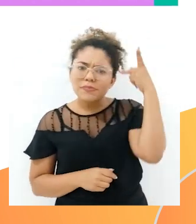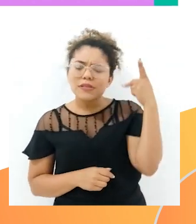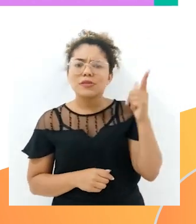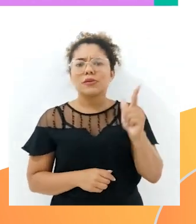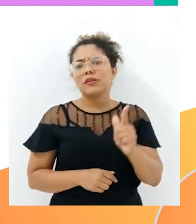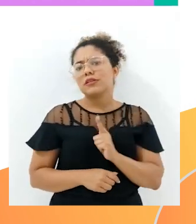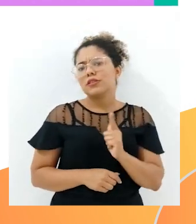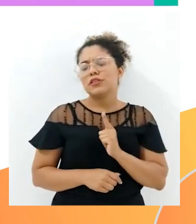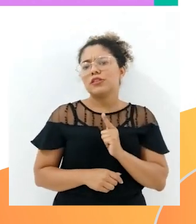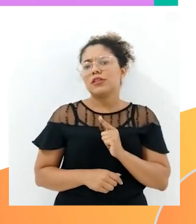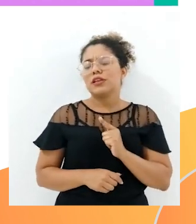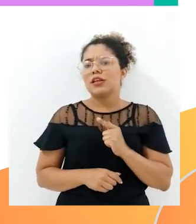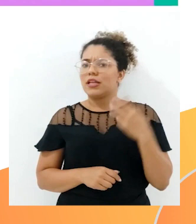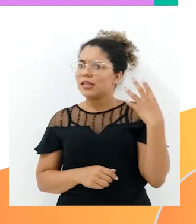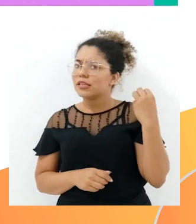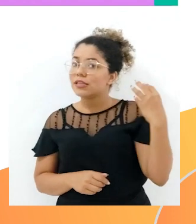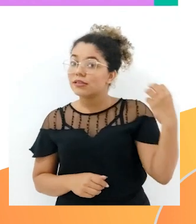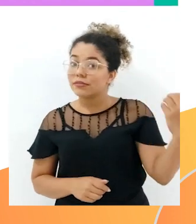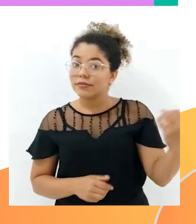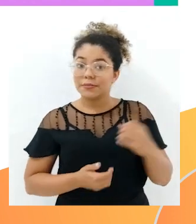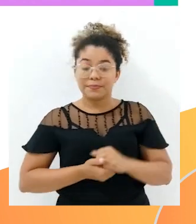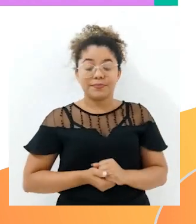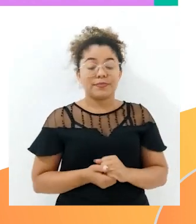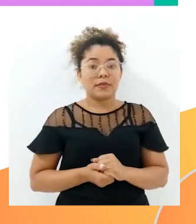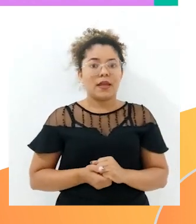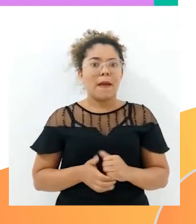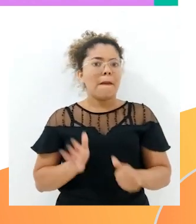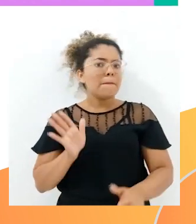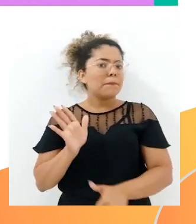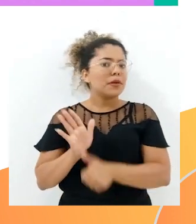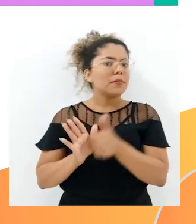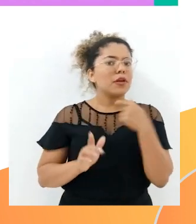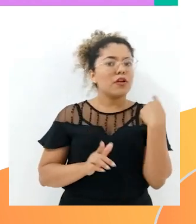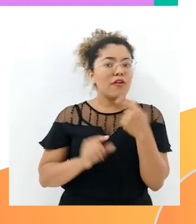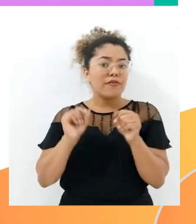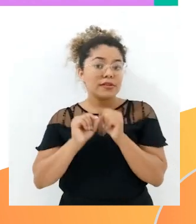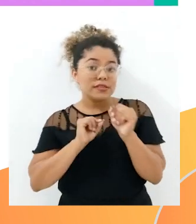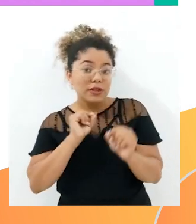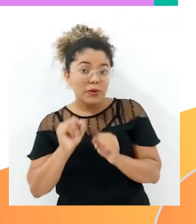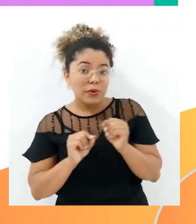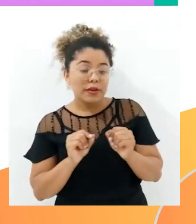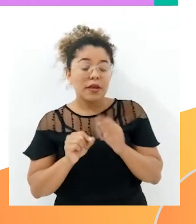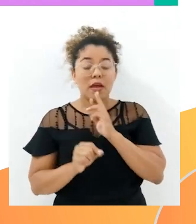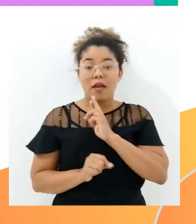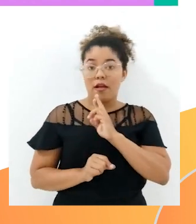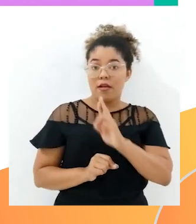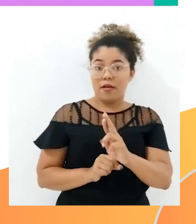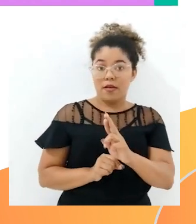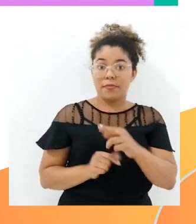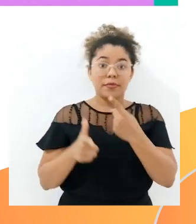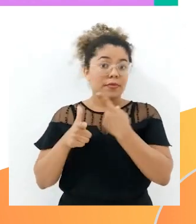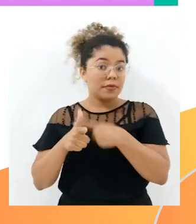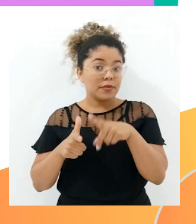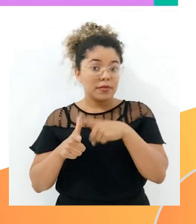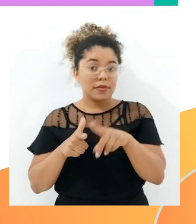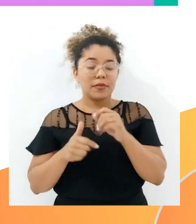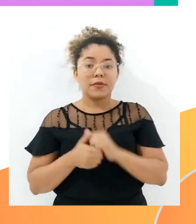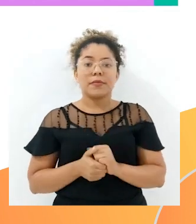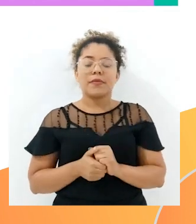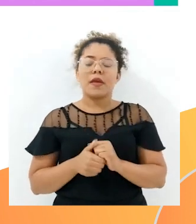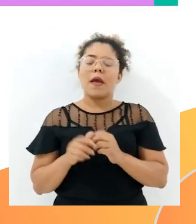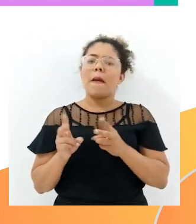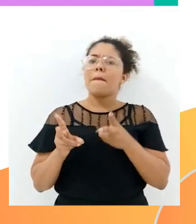participaram da excursão? Então a primeira coisa que nós devemos fazer para resolver um problema é